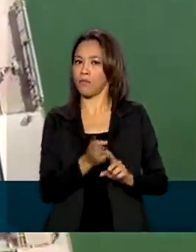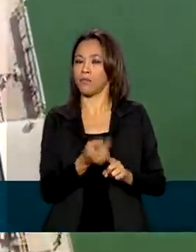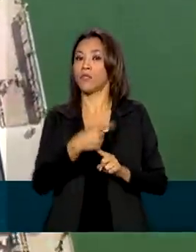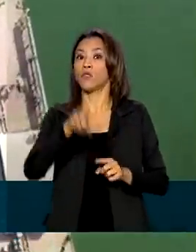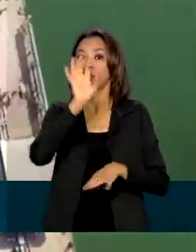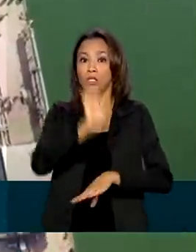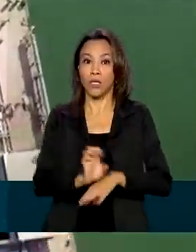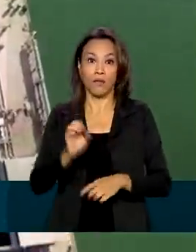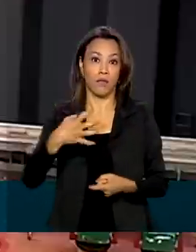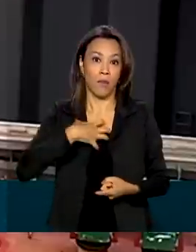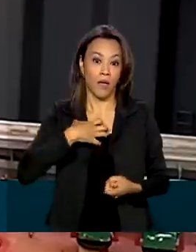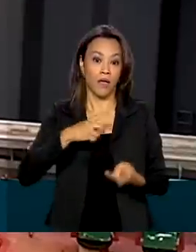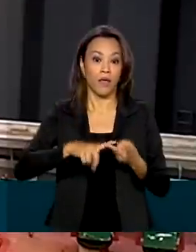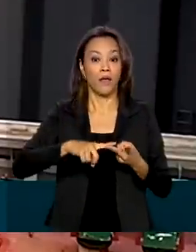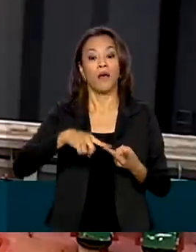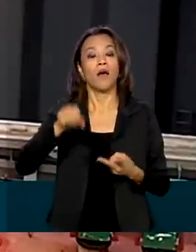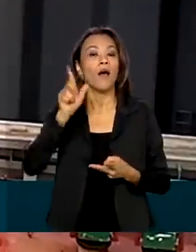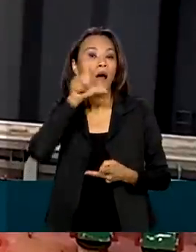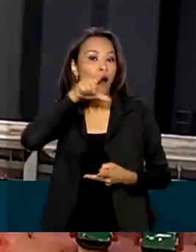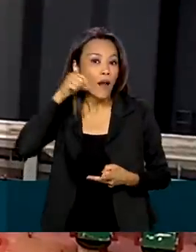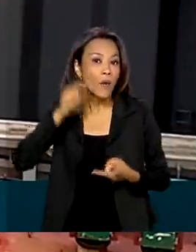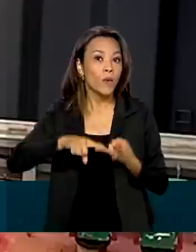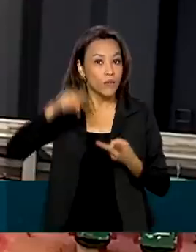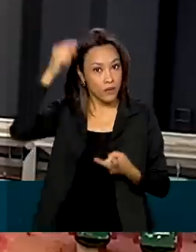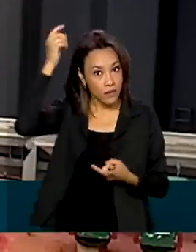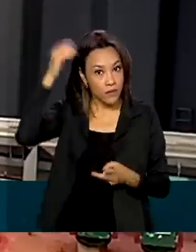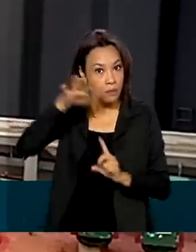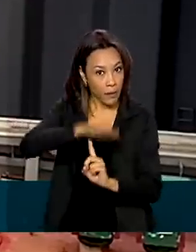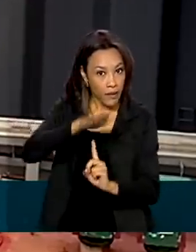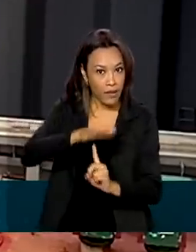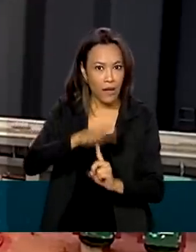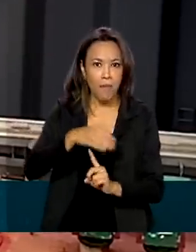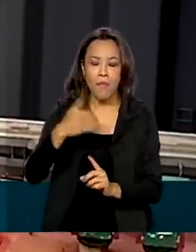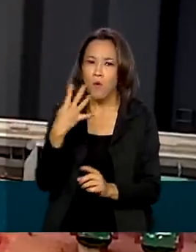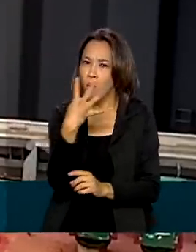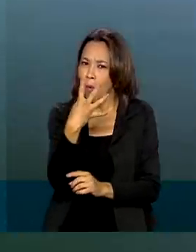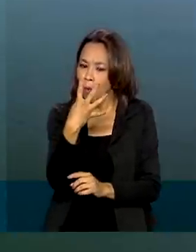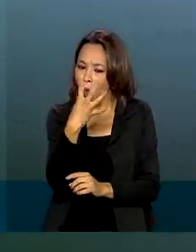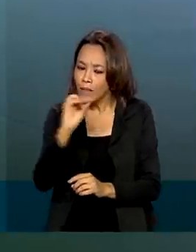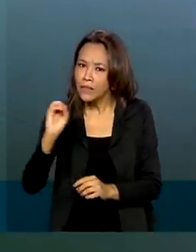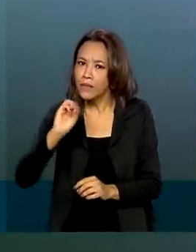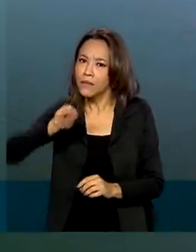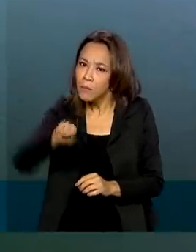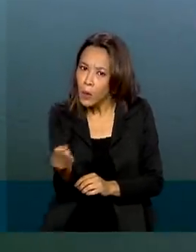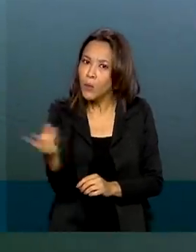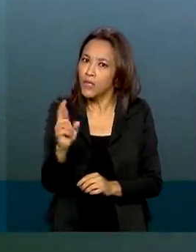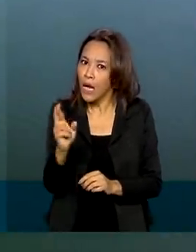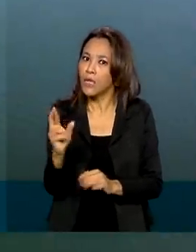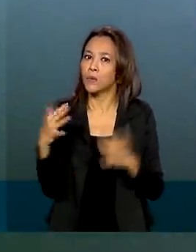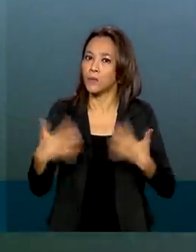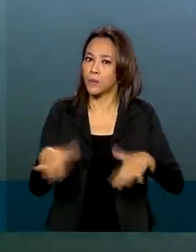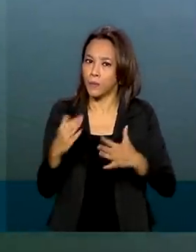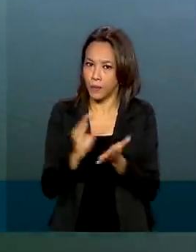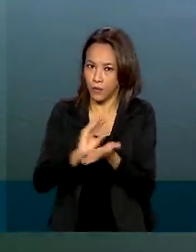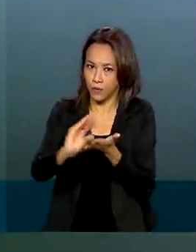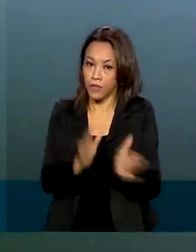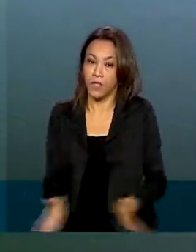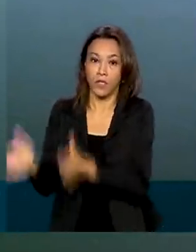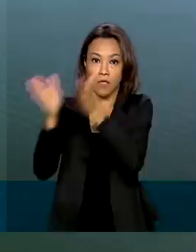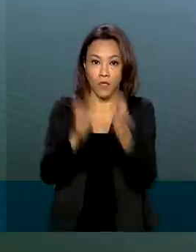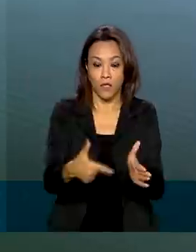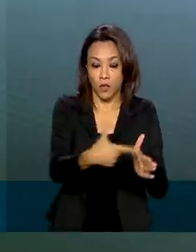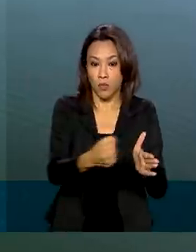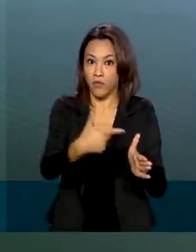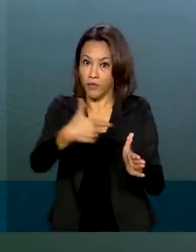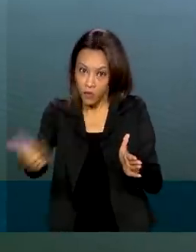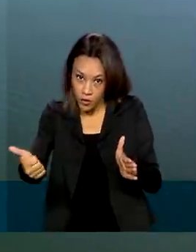Bahia, Alagoas e Paraná, vão gerar 400 milhões de reais em investimentos. E para 2021, as projeções para